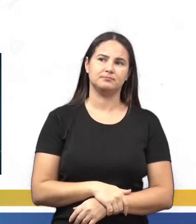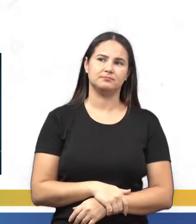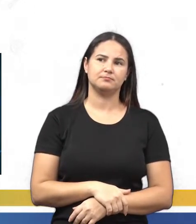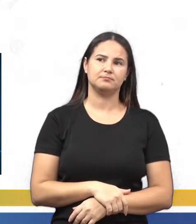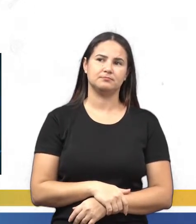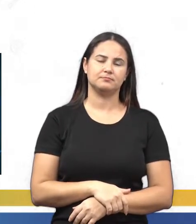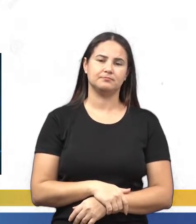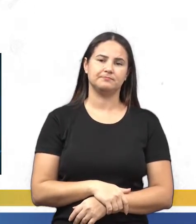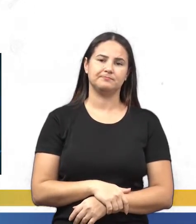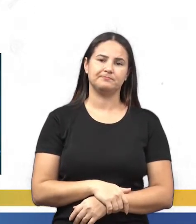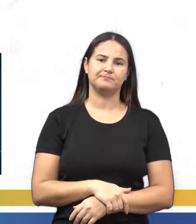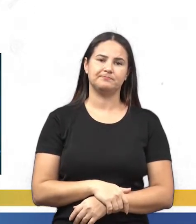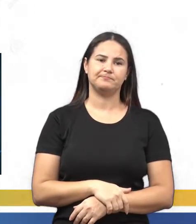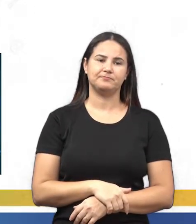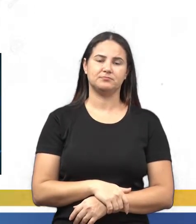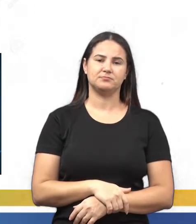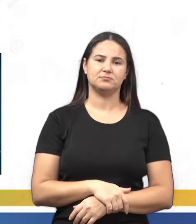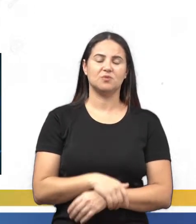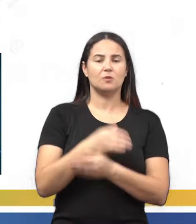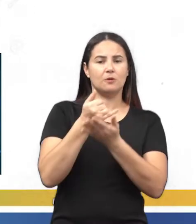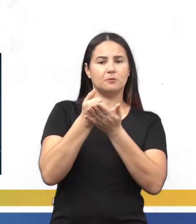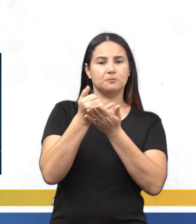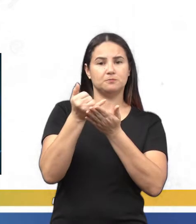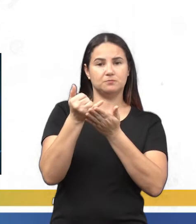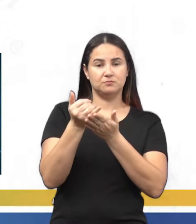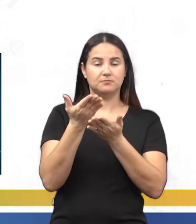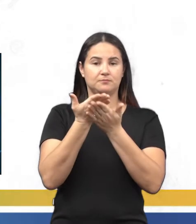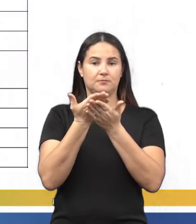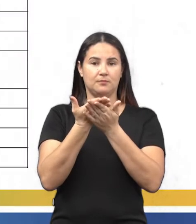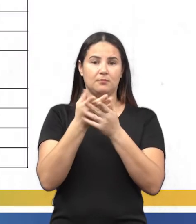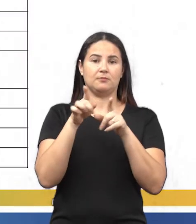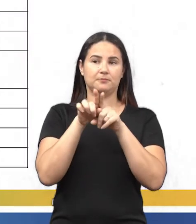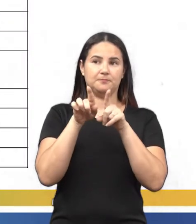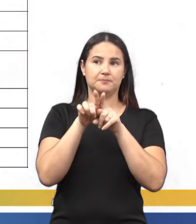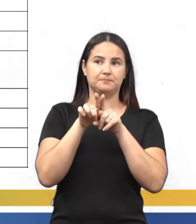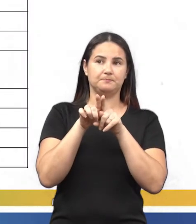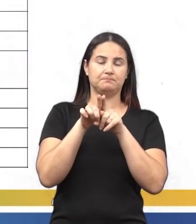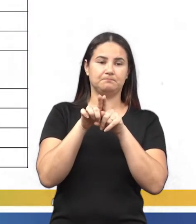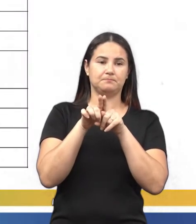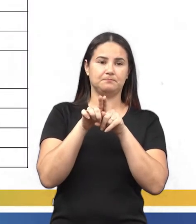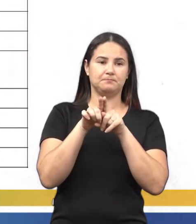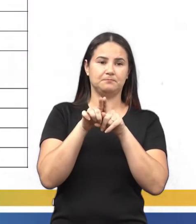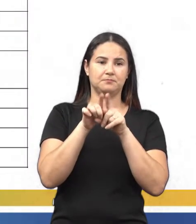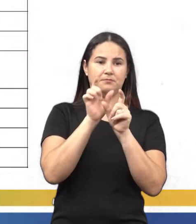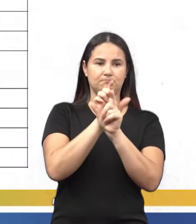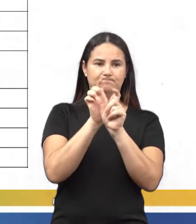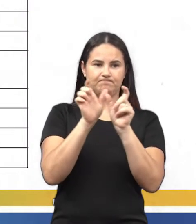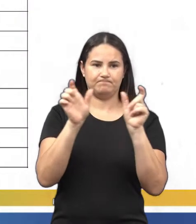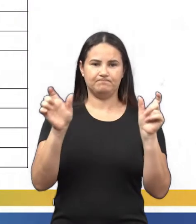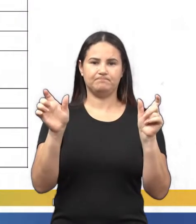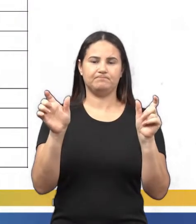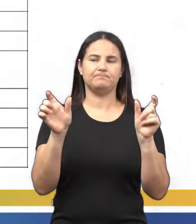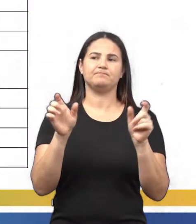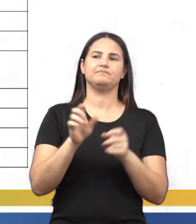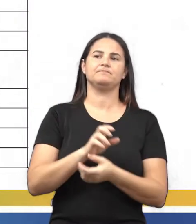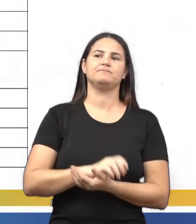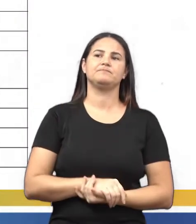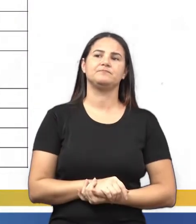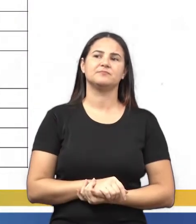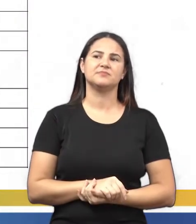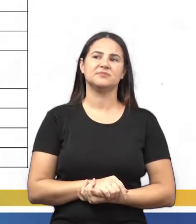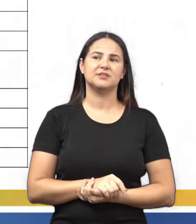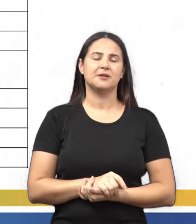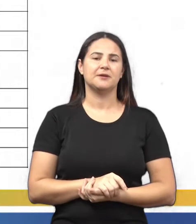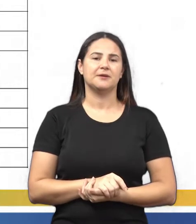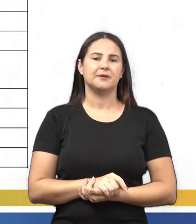Iniciando agora, a vai iniciar com o conteúdo da questão das expressões algébricas, tá? As expressões algébricas,